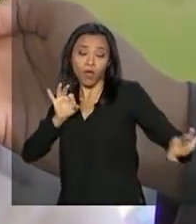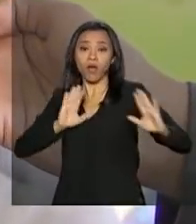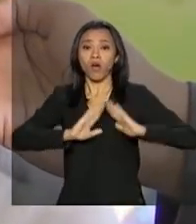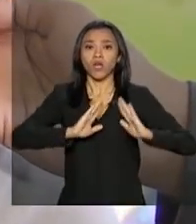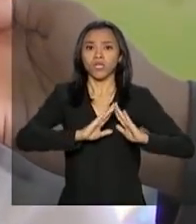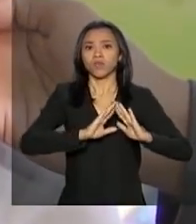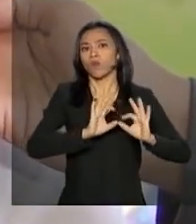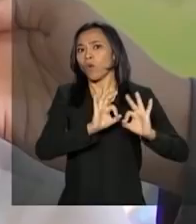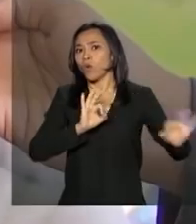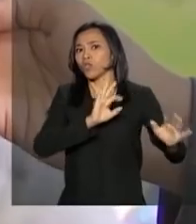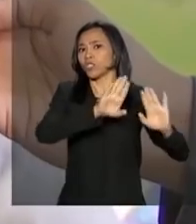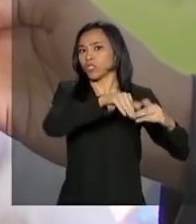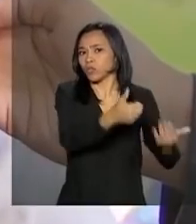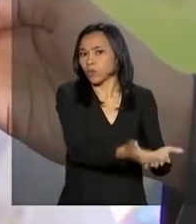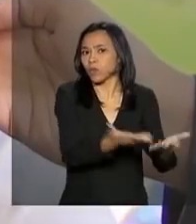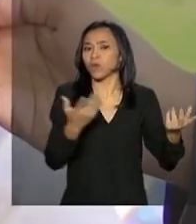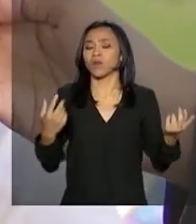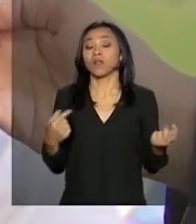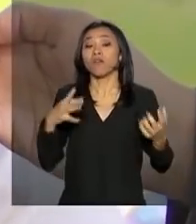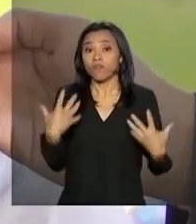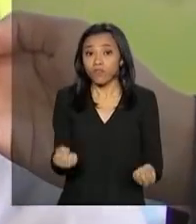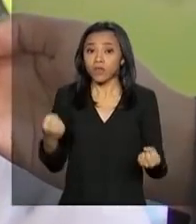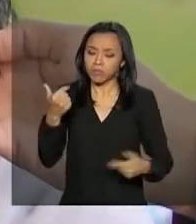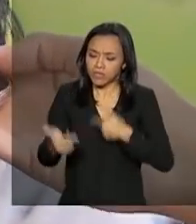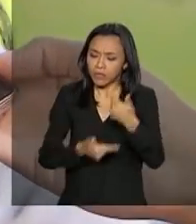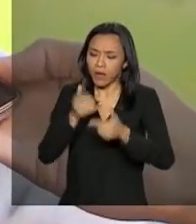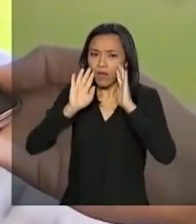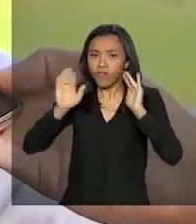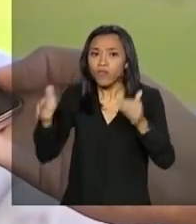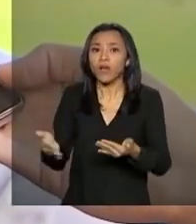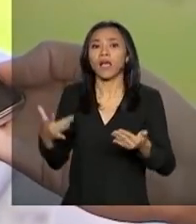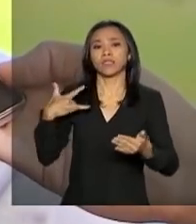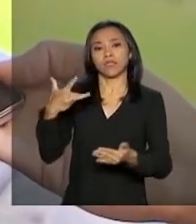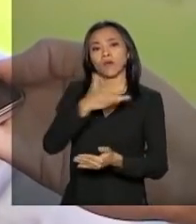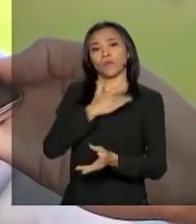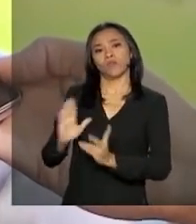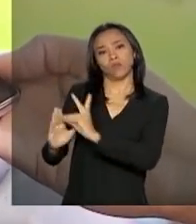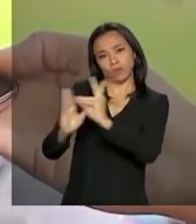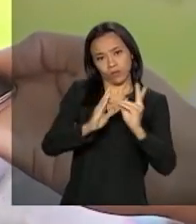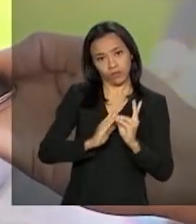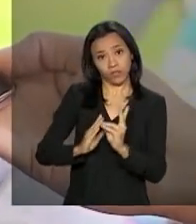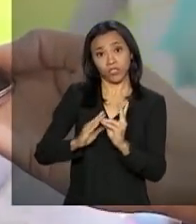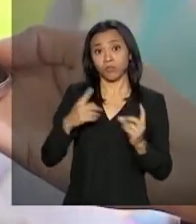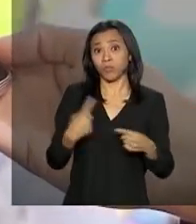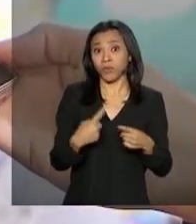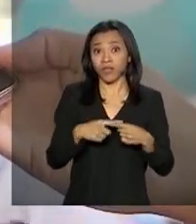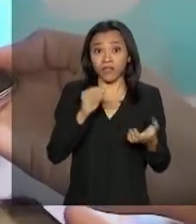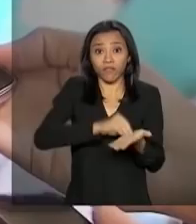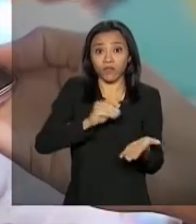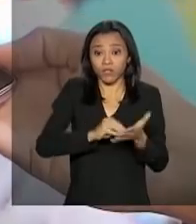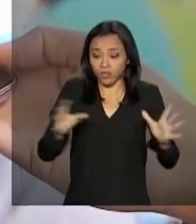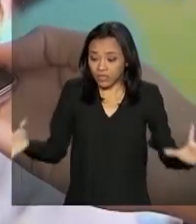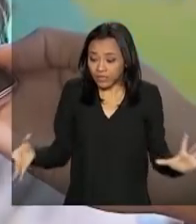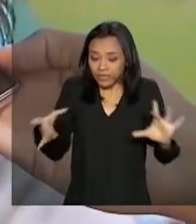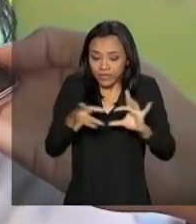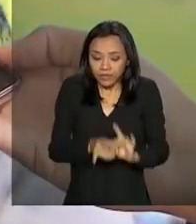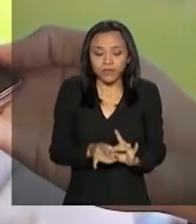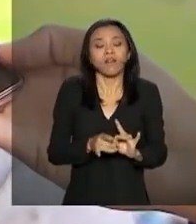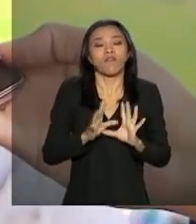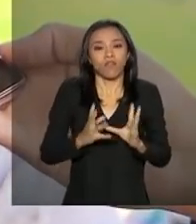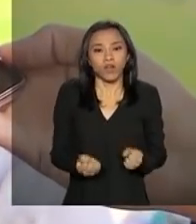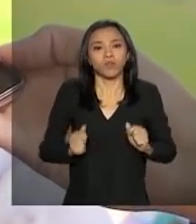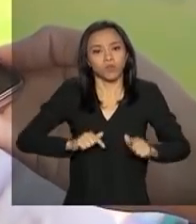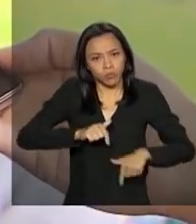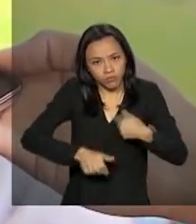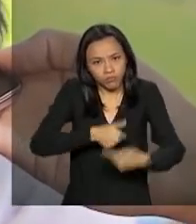uma atenção especial à saúde indígena. Trabalhar interligado. Hoje a gente não vê essa interligação entre o FUNAI e CESAI. Vamos trabalhar interligado.